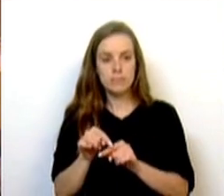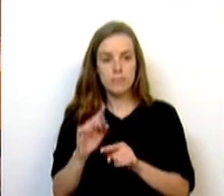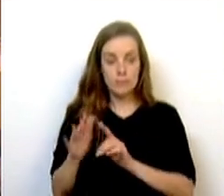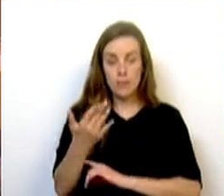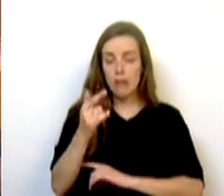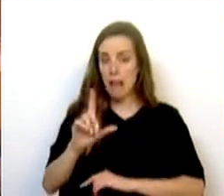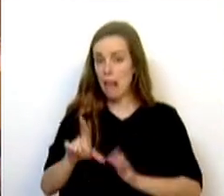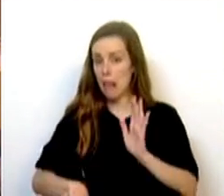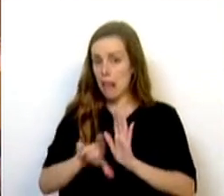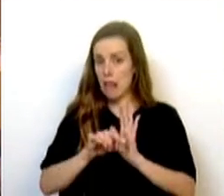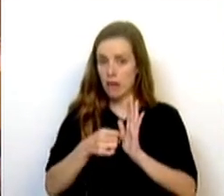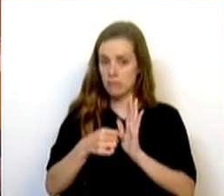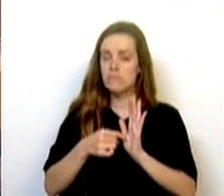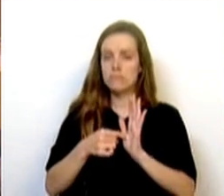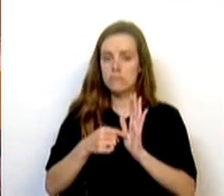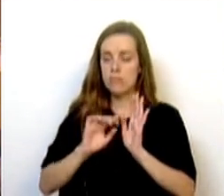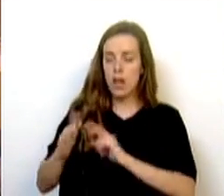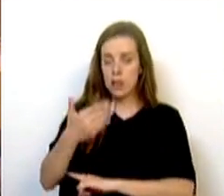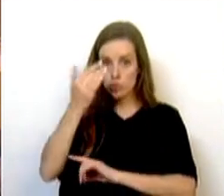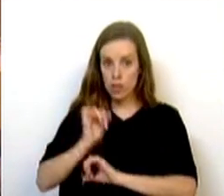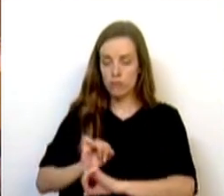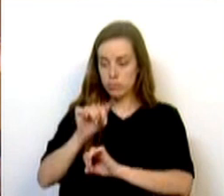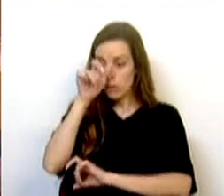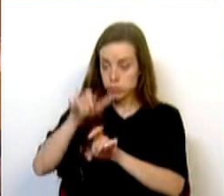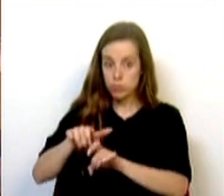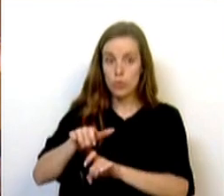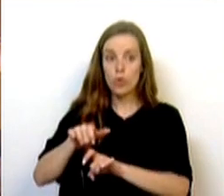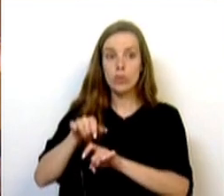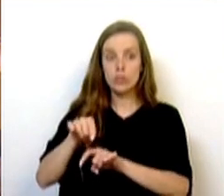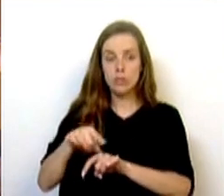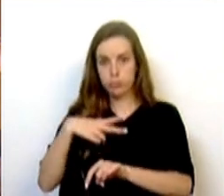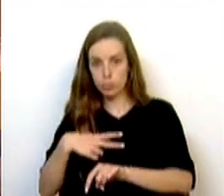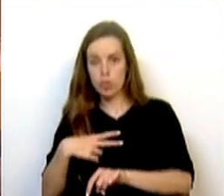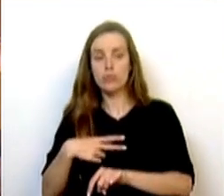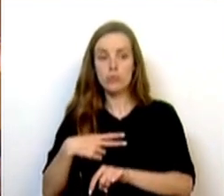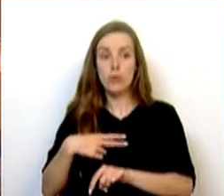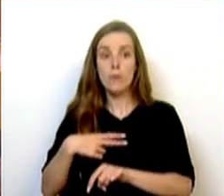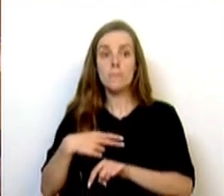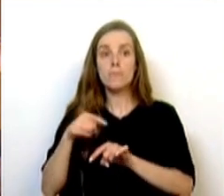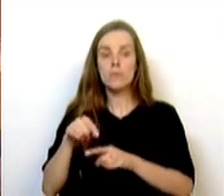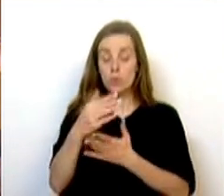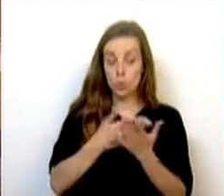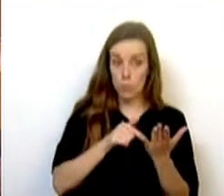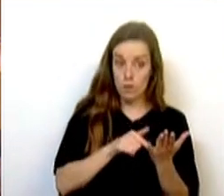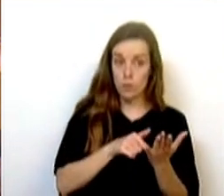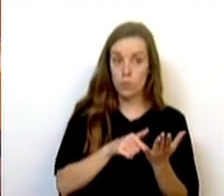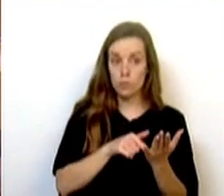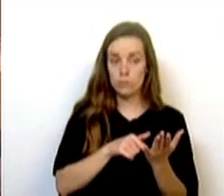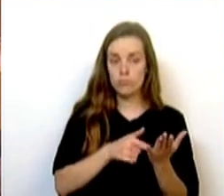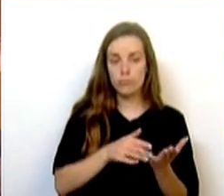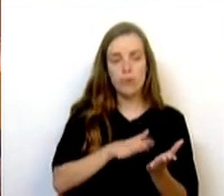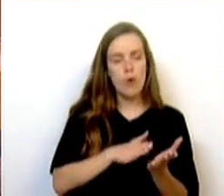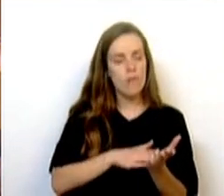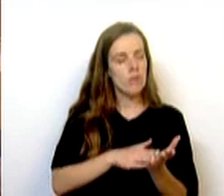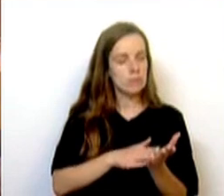Nacionalidade, desde que o fundamento e que não existam dúvidas sobre a verificação dos requisitos, que esse documento que se destinava a comprovar